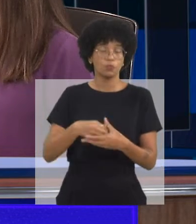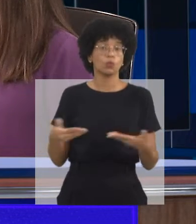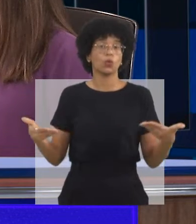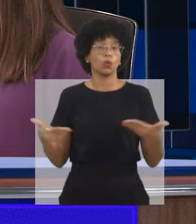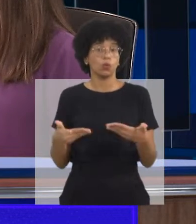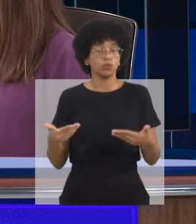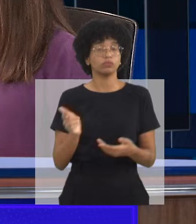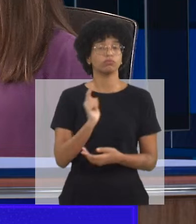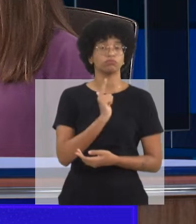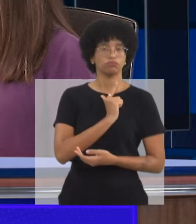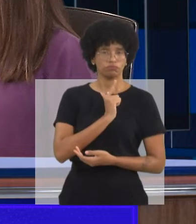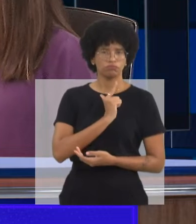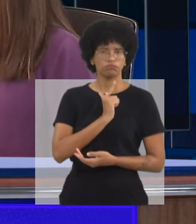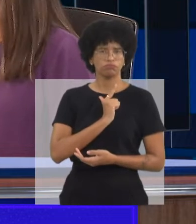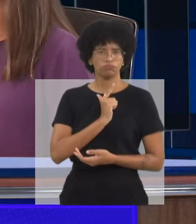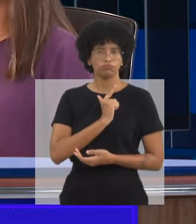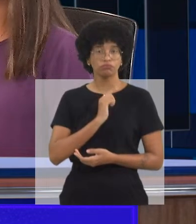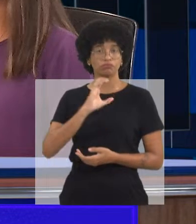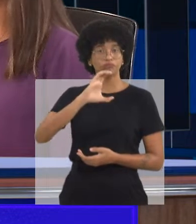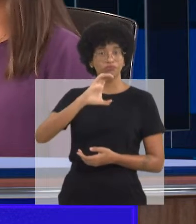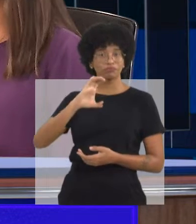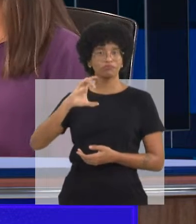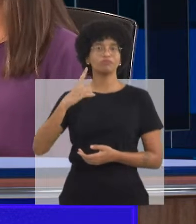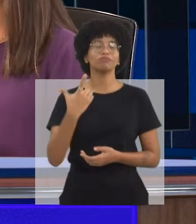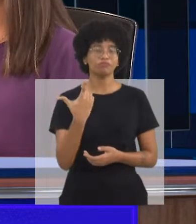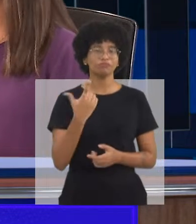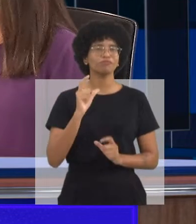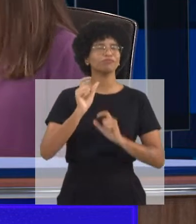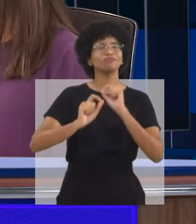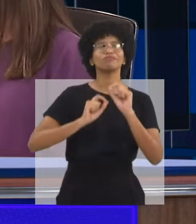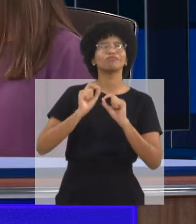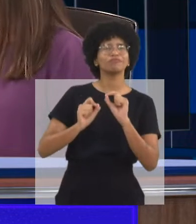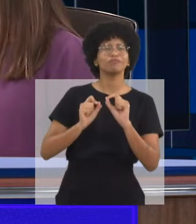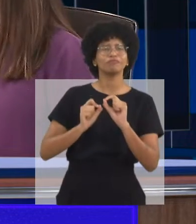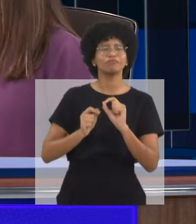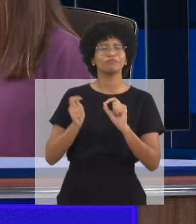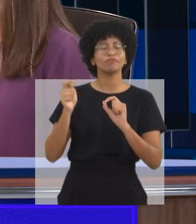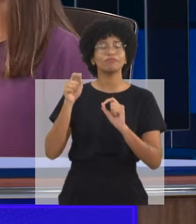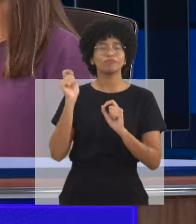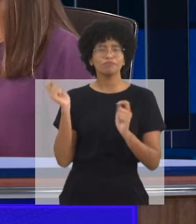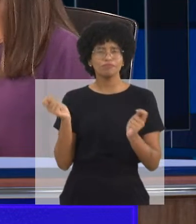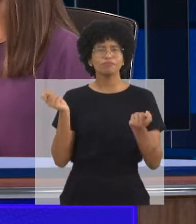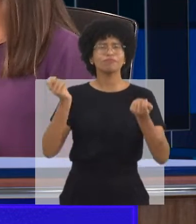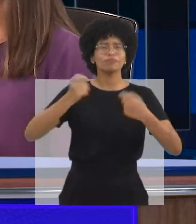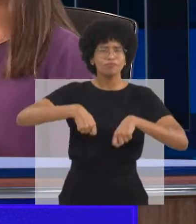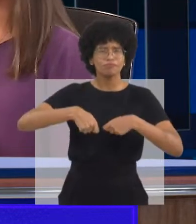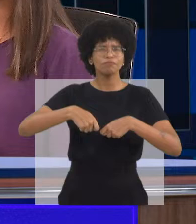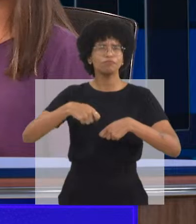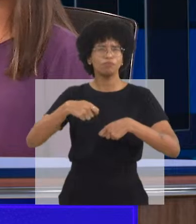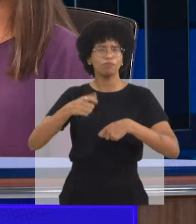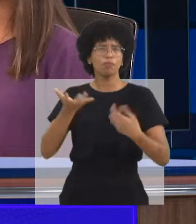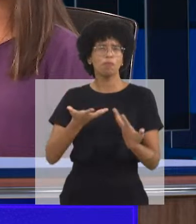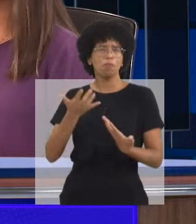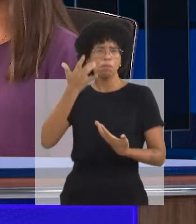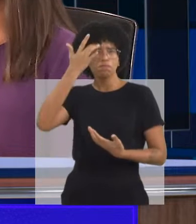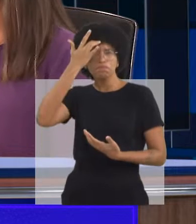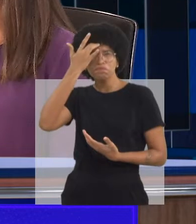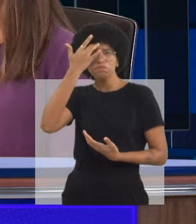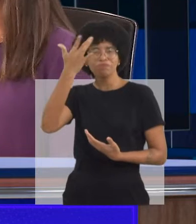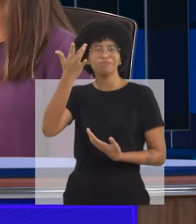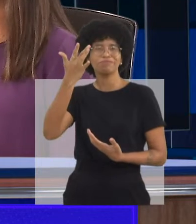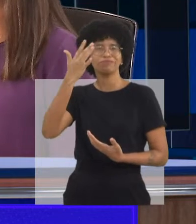assim que deve ser apresentado, né? Não. É dentro do espectro, né? Sim. A criança está dentro do